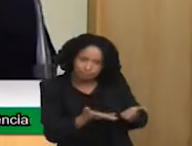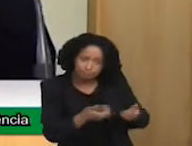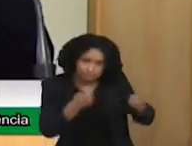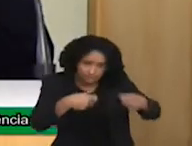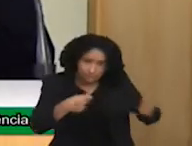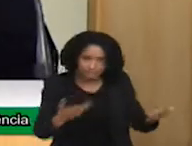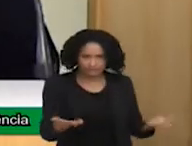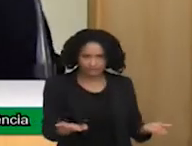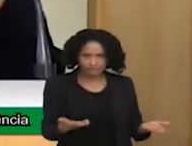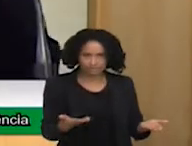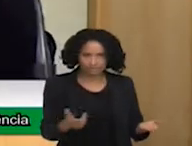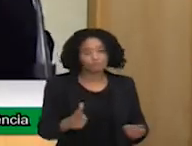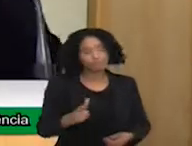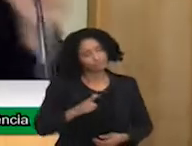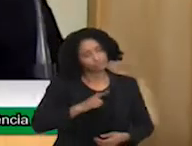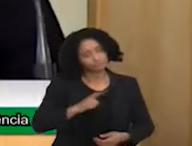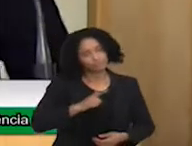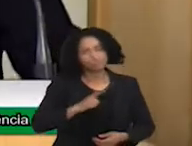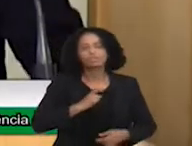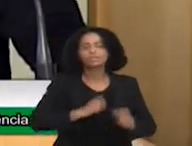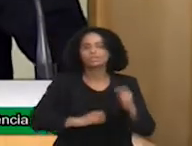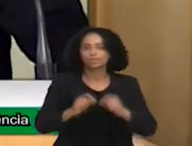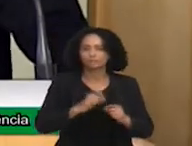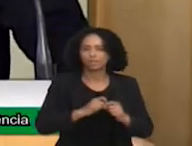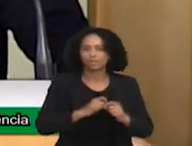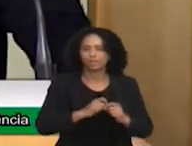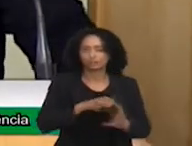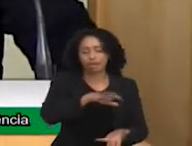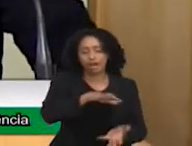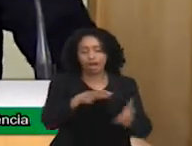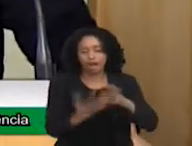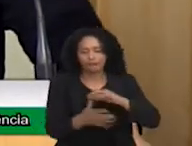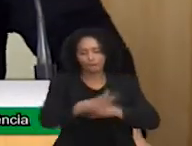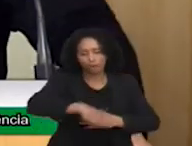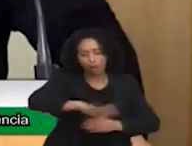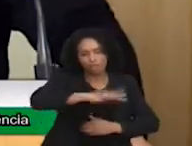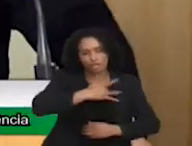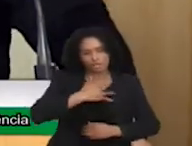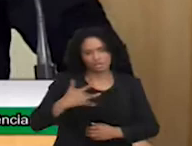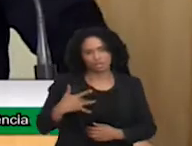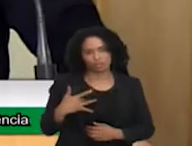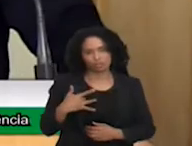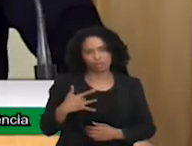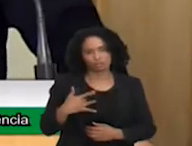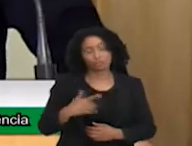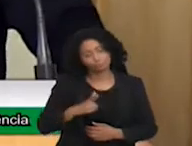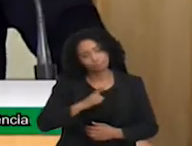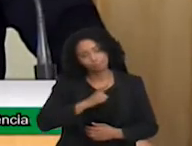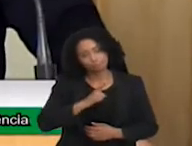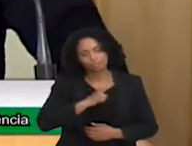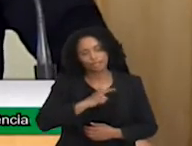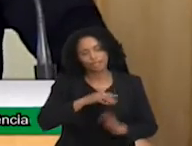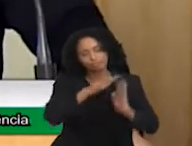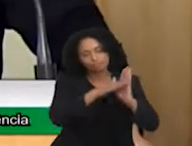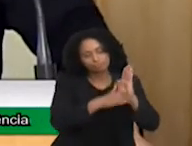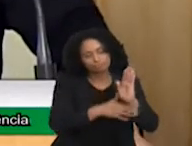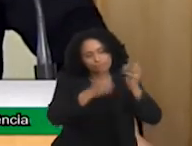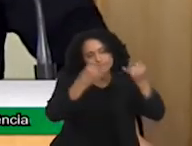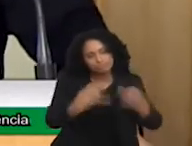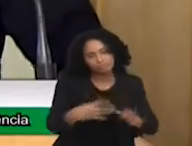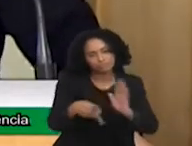ler a reforma sanitária. um cargo da reforma sanitária. Acompanhante terapêutico é um habilitador social. Ele vem da